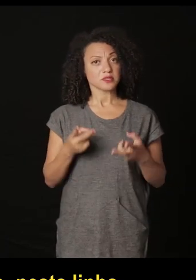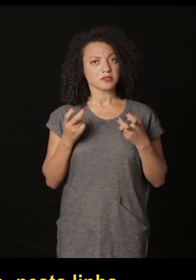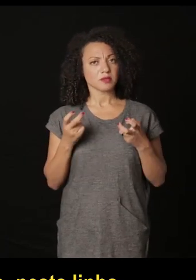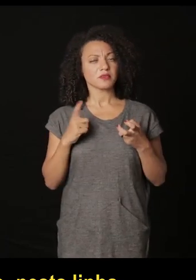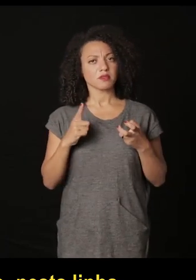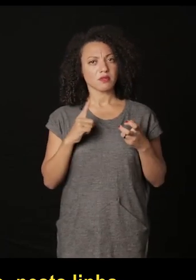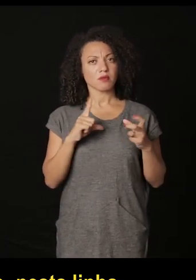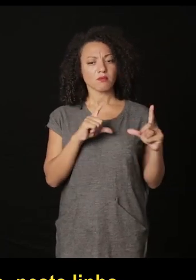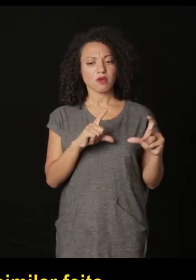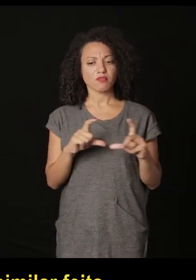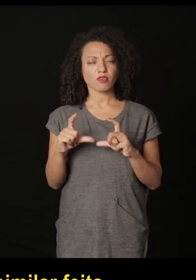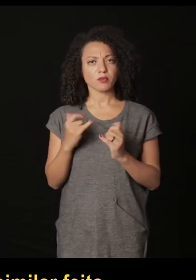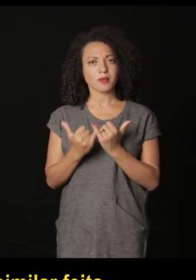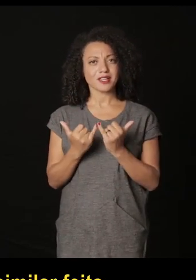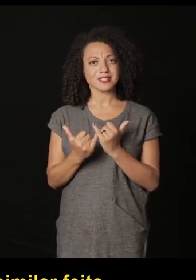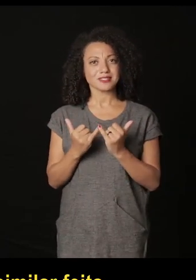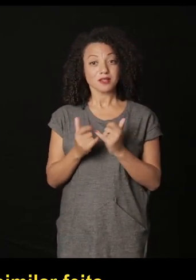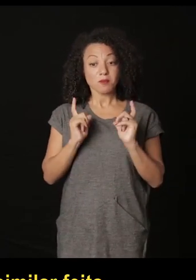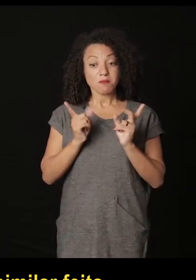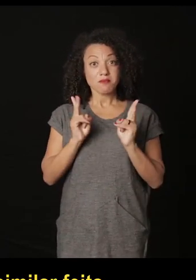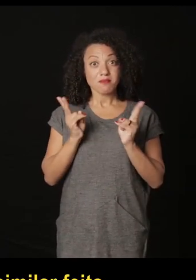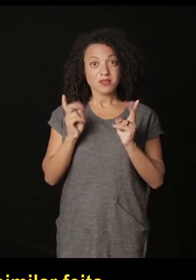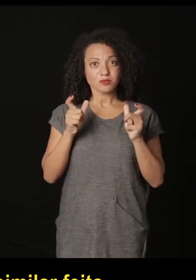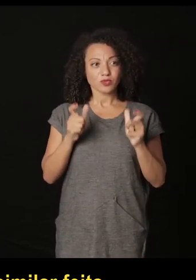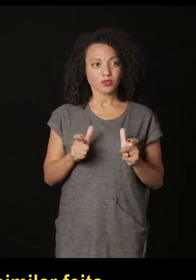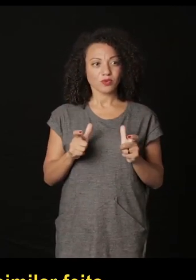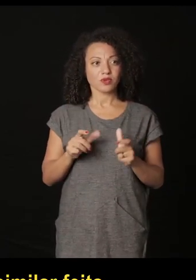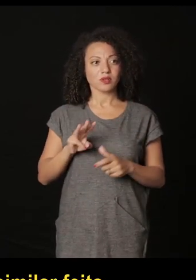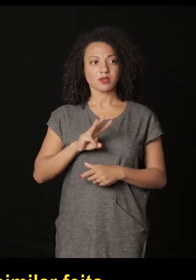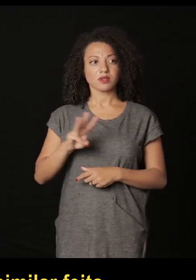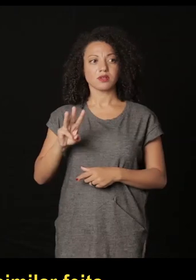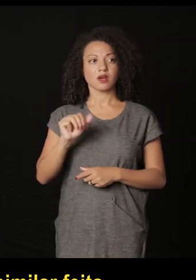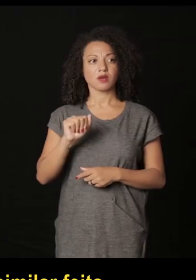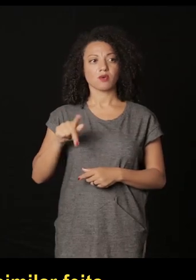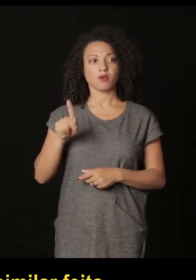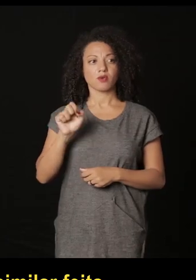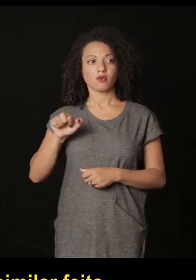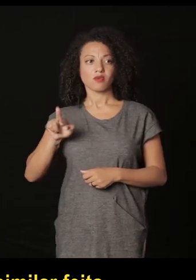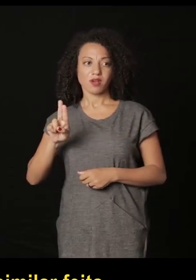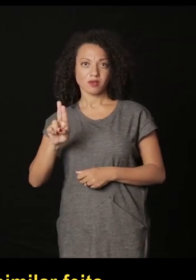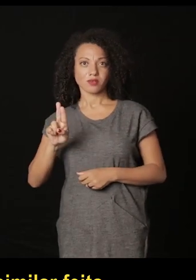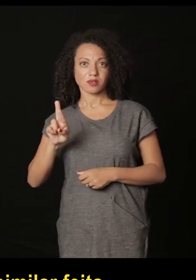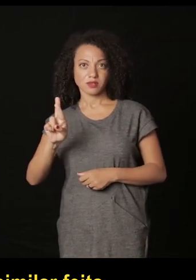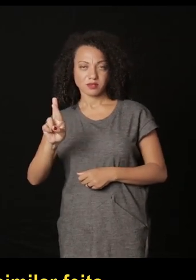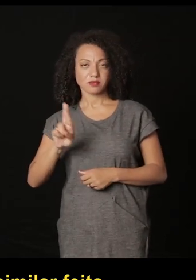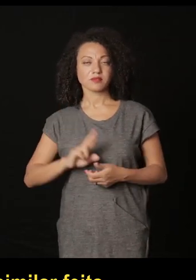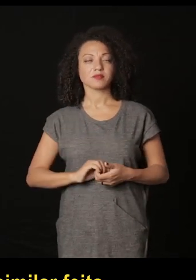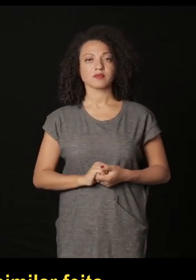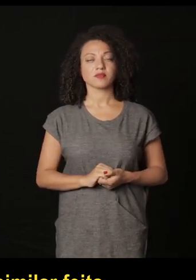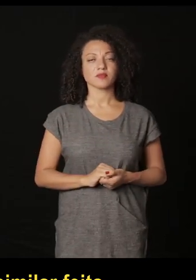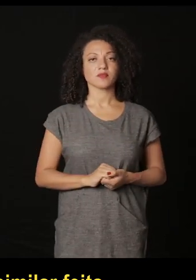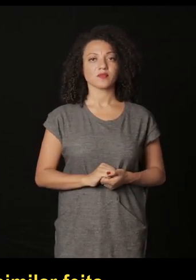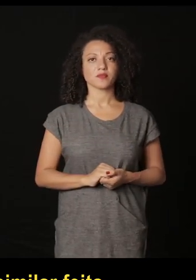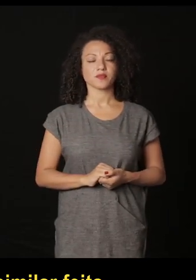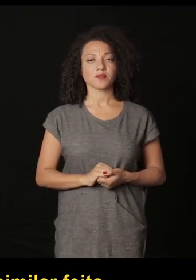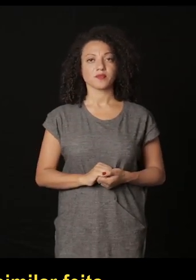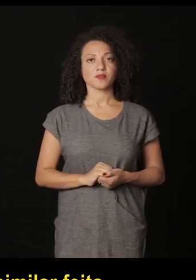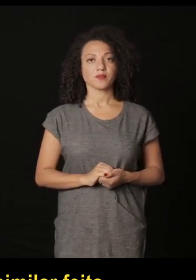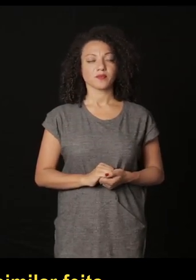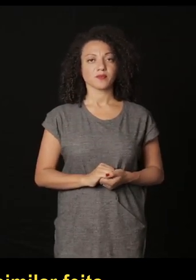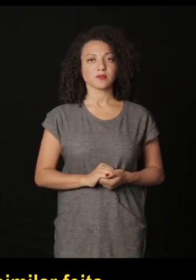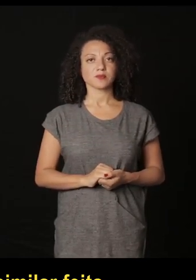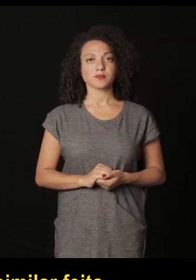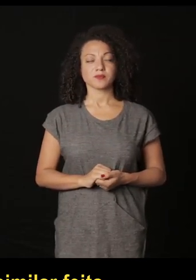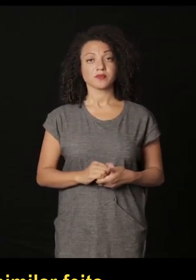bexers e já veis uma fotografia muito similar feita no mesmo lugar que o